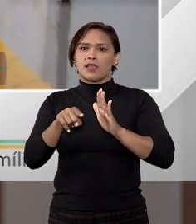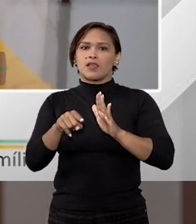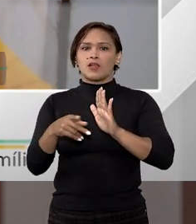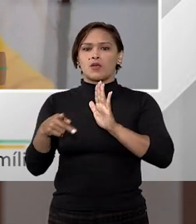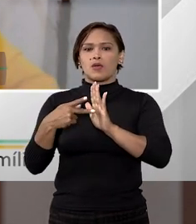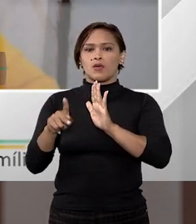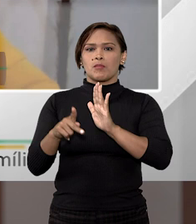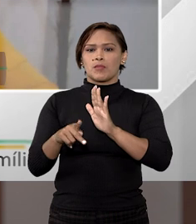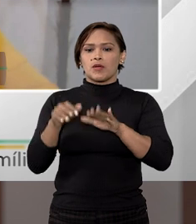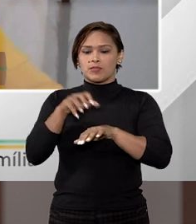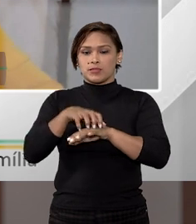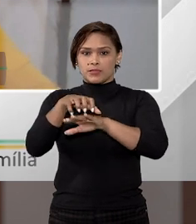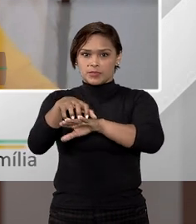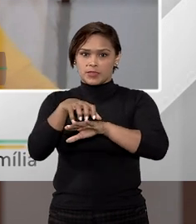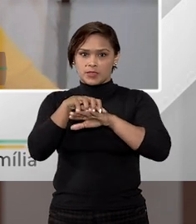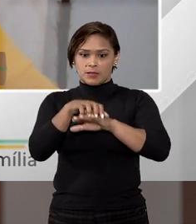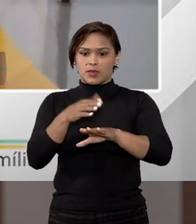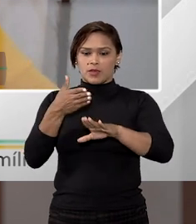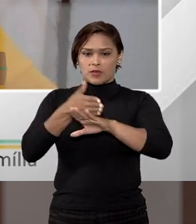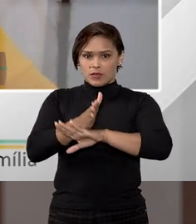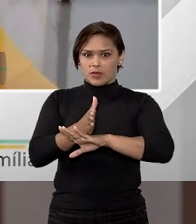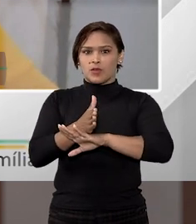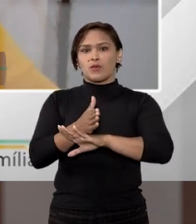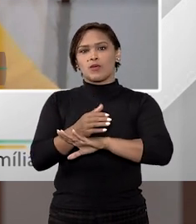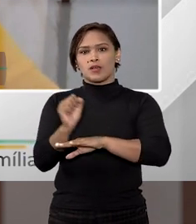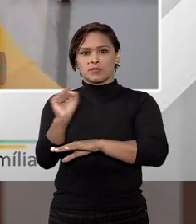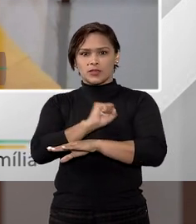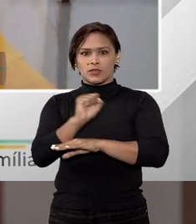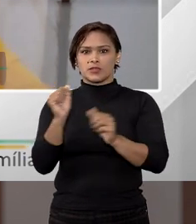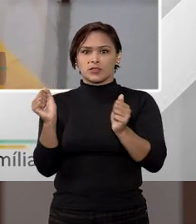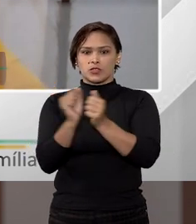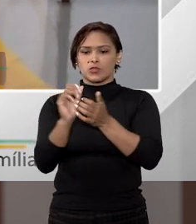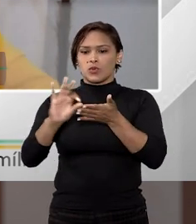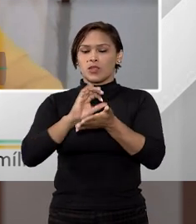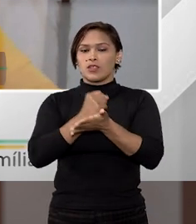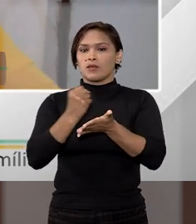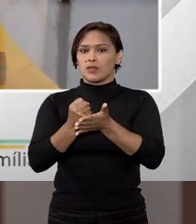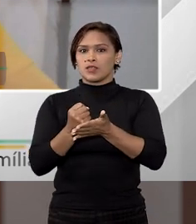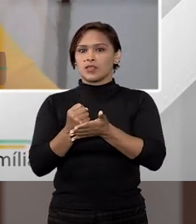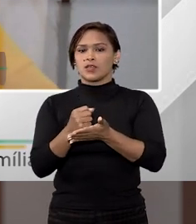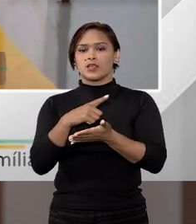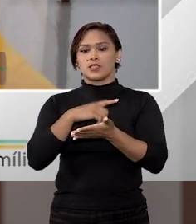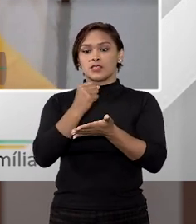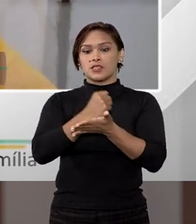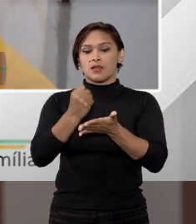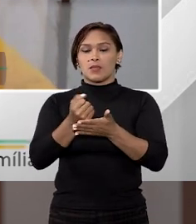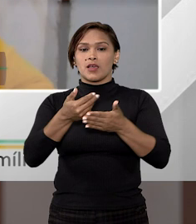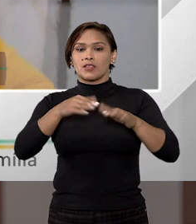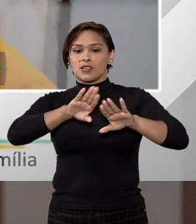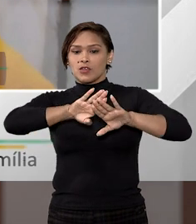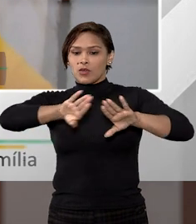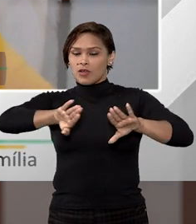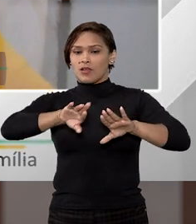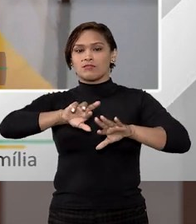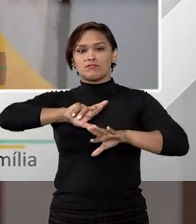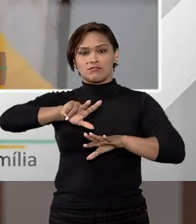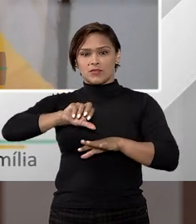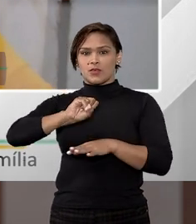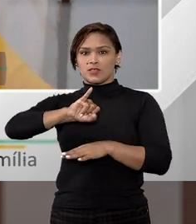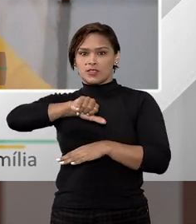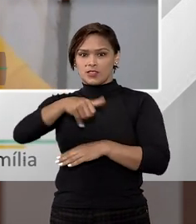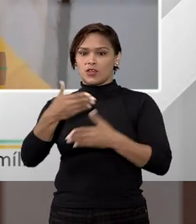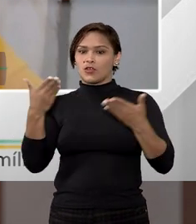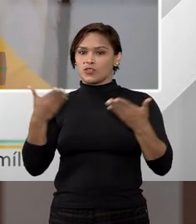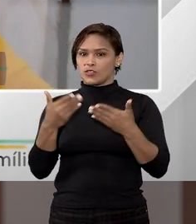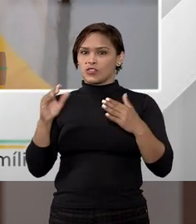o próprio estacionamento, o local que você guarda o seu veículo, ele está junto ali na mesma matrícula. Se houver matrículas separadas, o S.J.